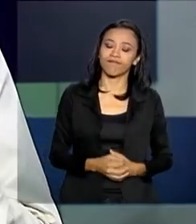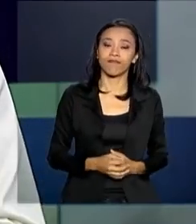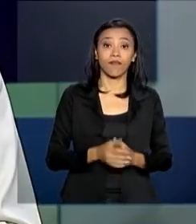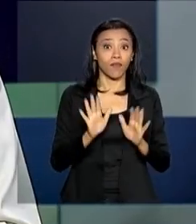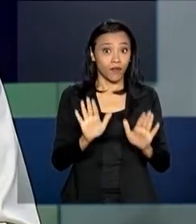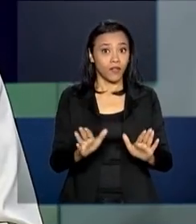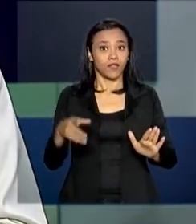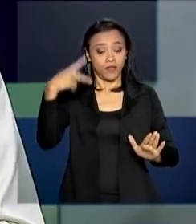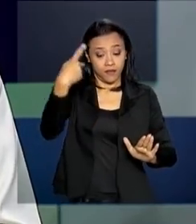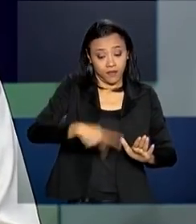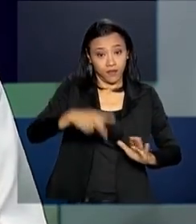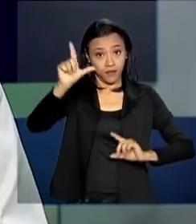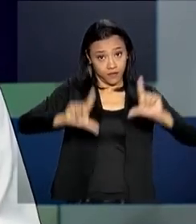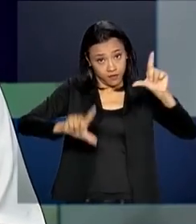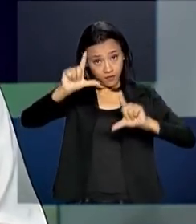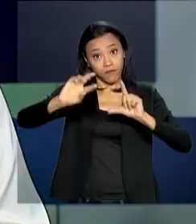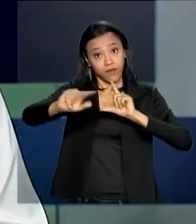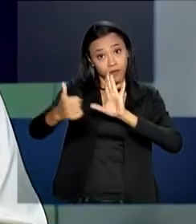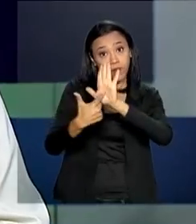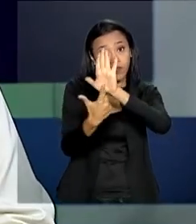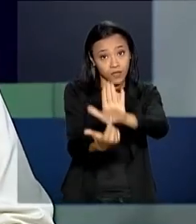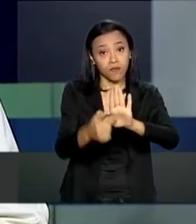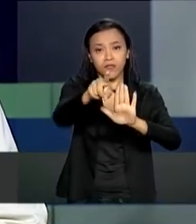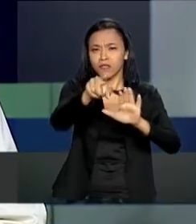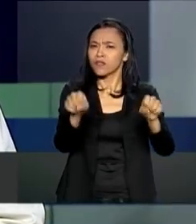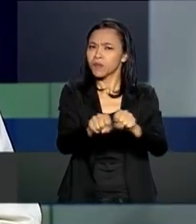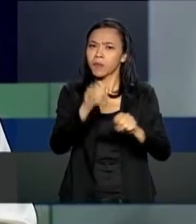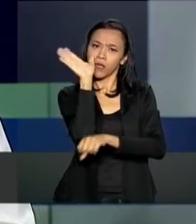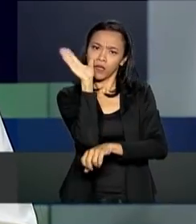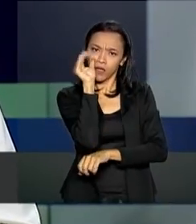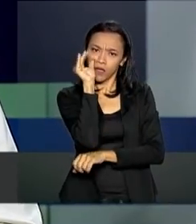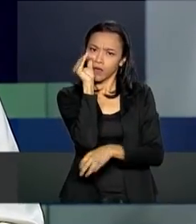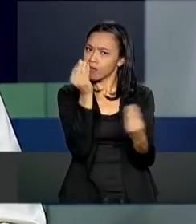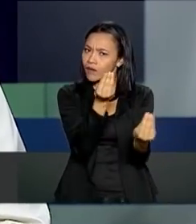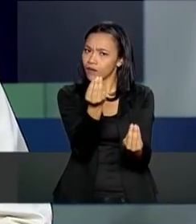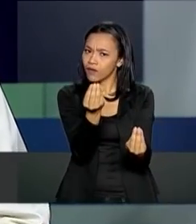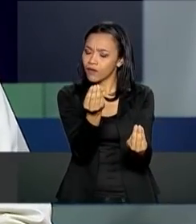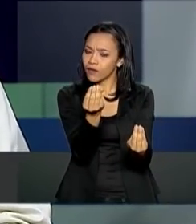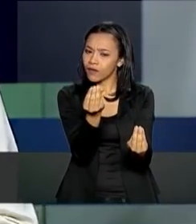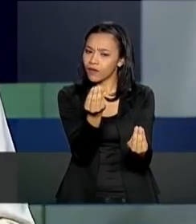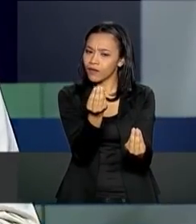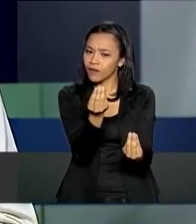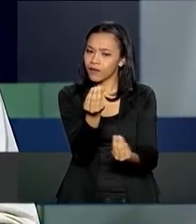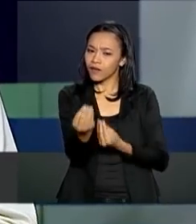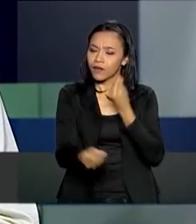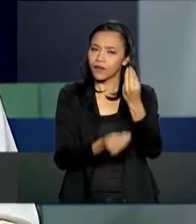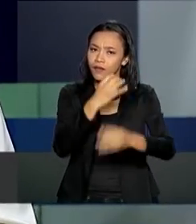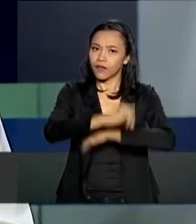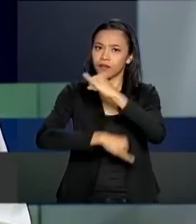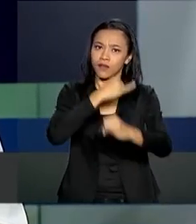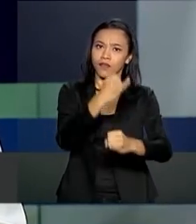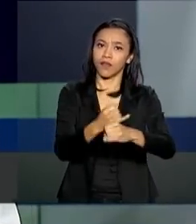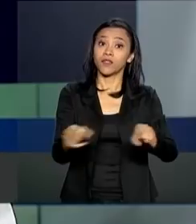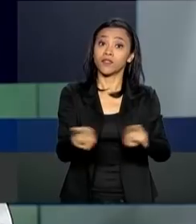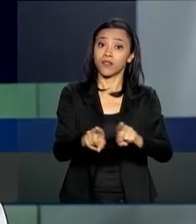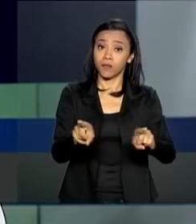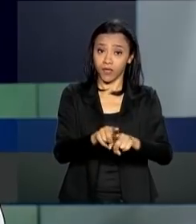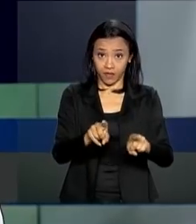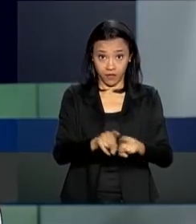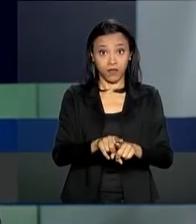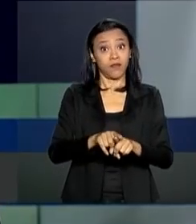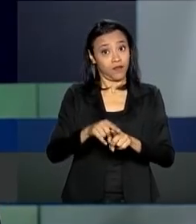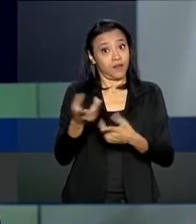E olha, a nossa transmissão ao vivo você pode acompanhar também pela página na internet ou pelas nossas redes